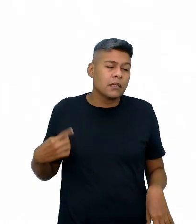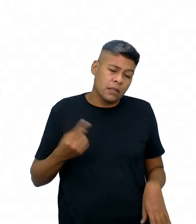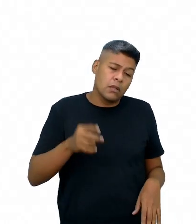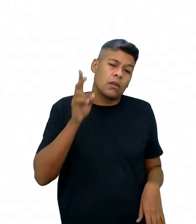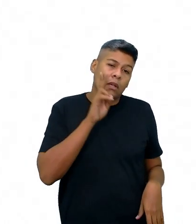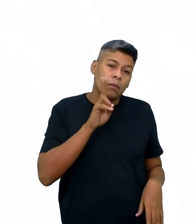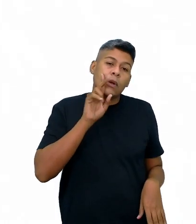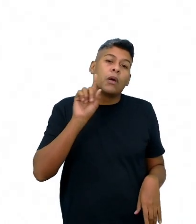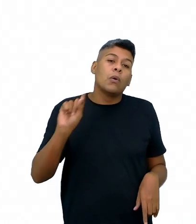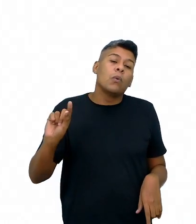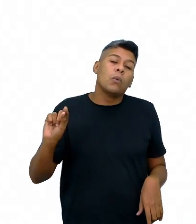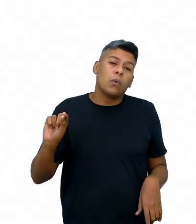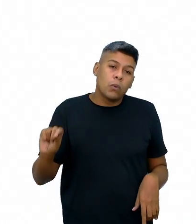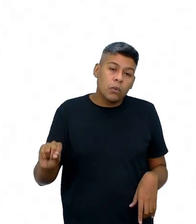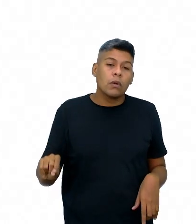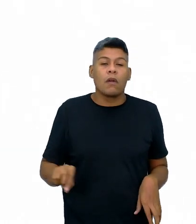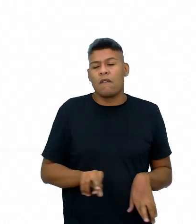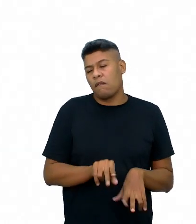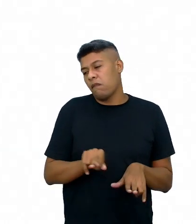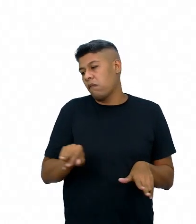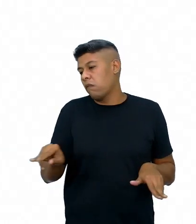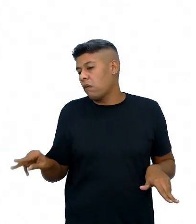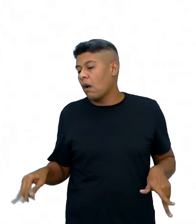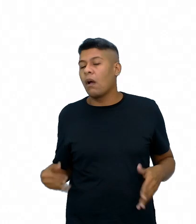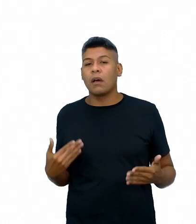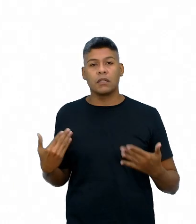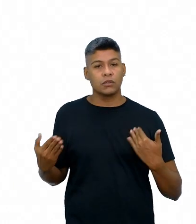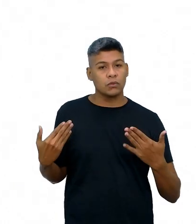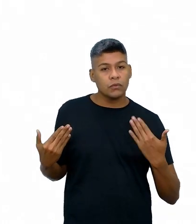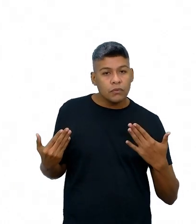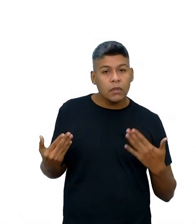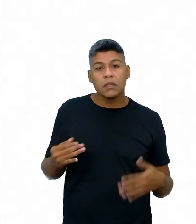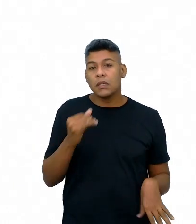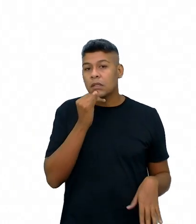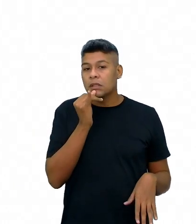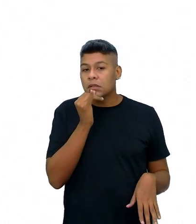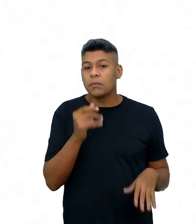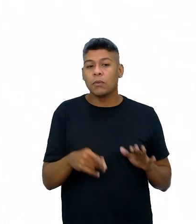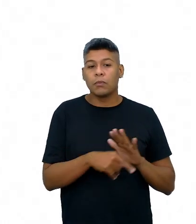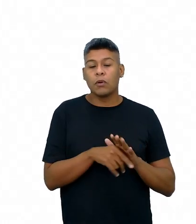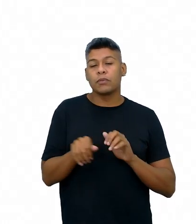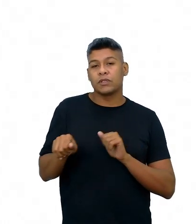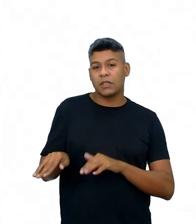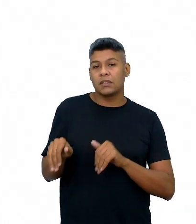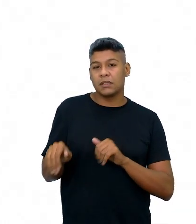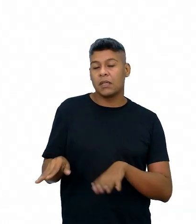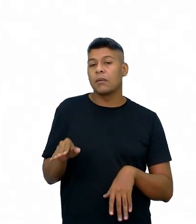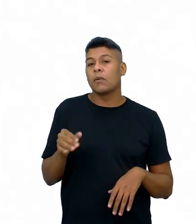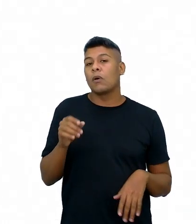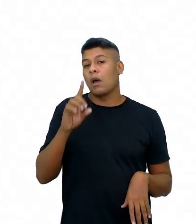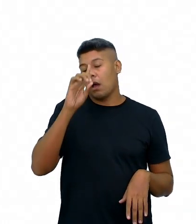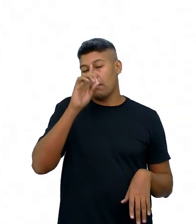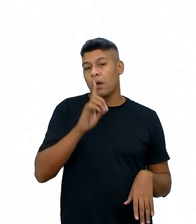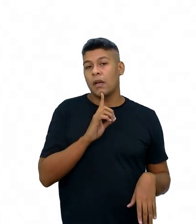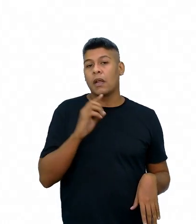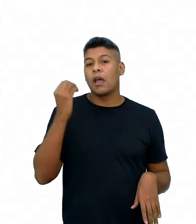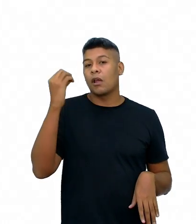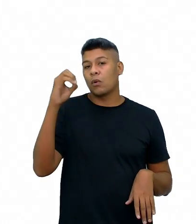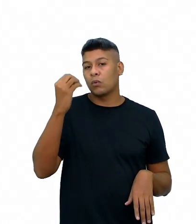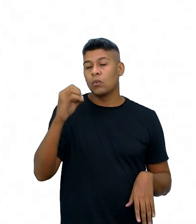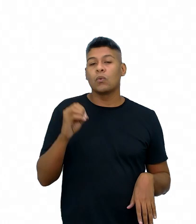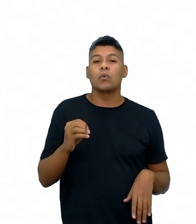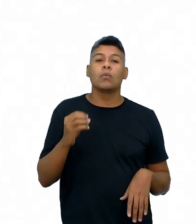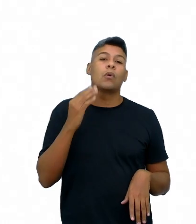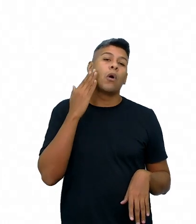de uma roda, das várias rodas de conversa, por exemplo, sobre o Setembro Amarelo, Outubro Rosa,